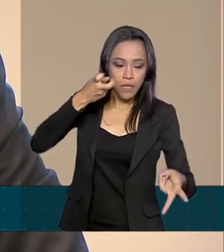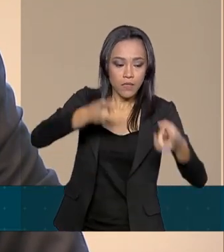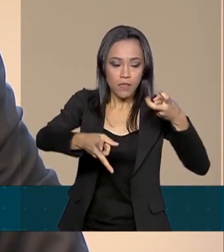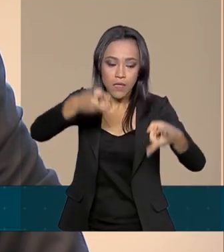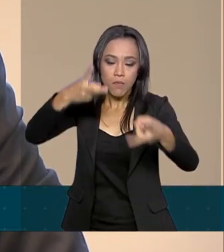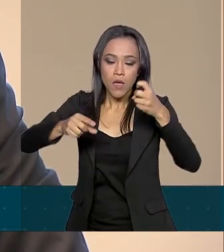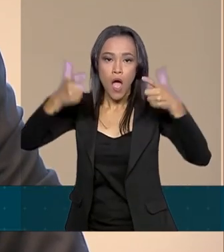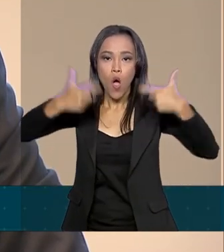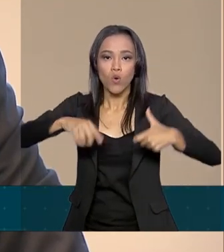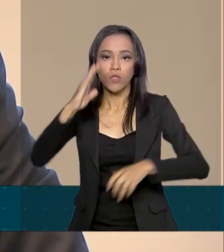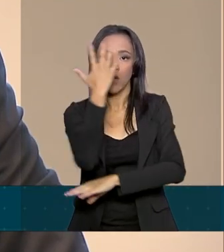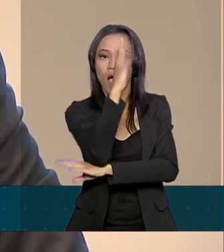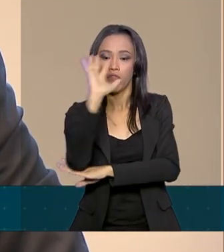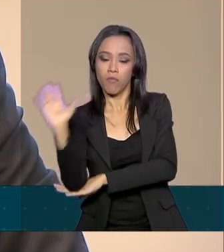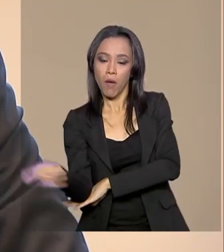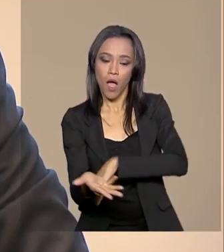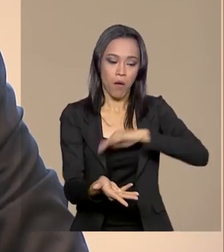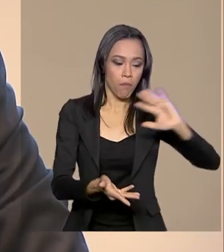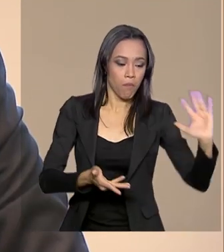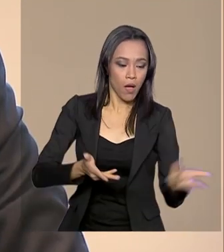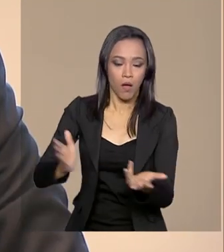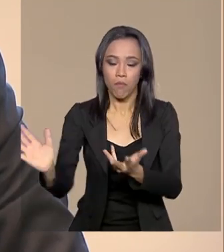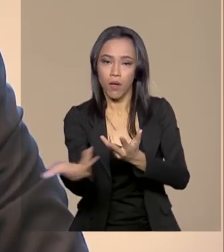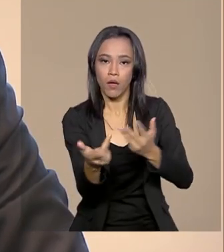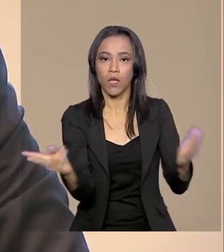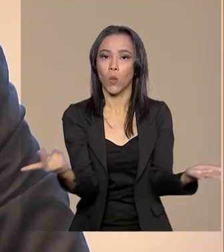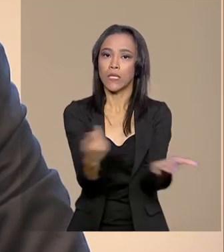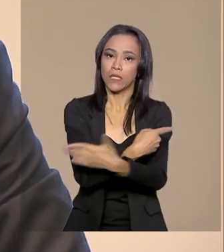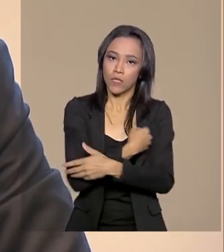desmatamento para fins de fiscalização e controle.